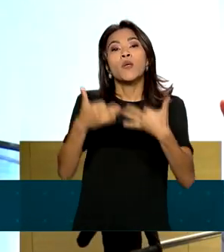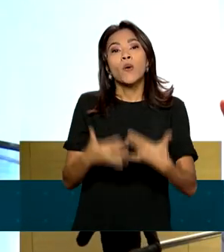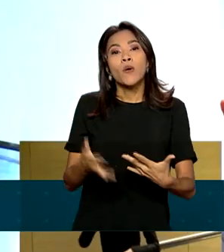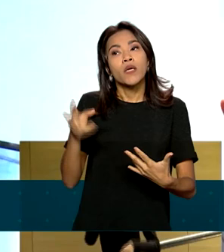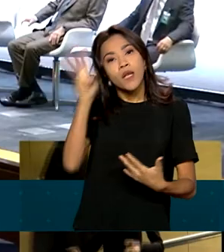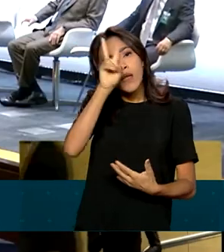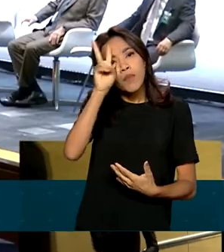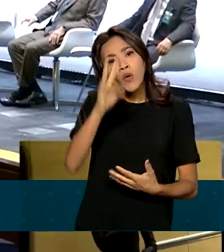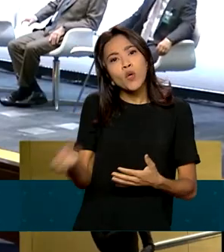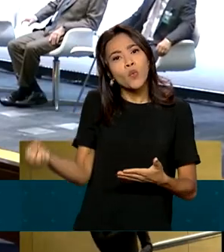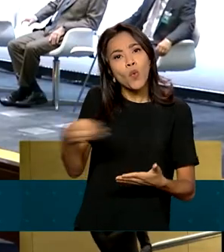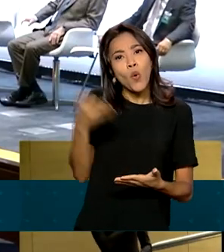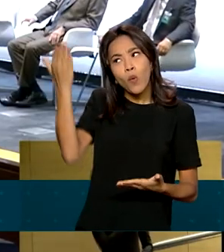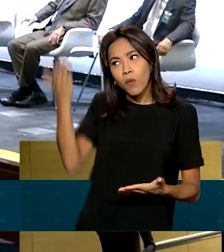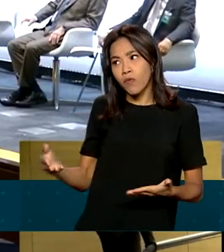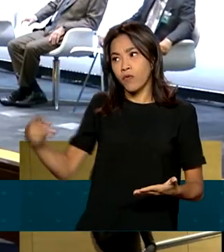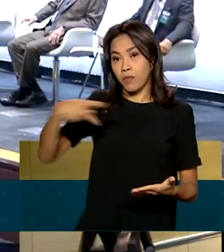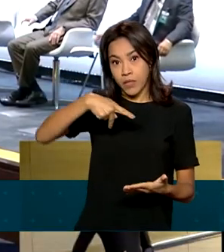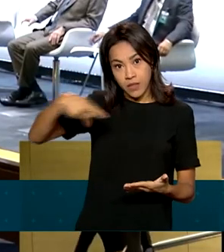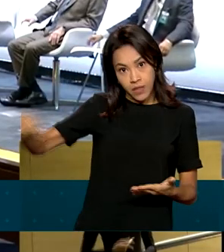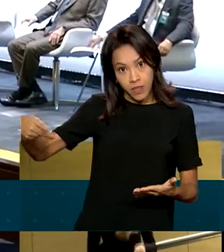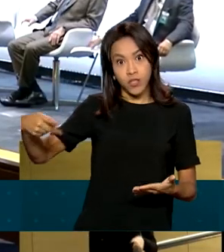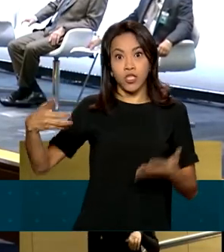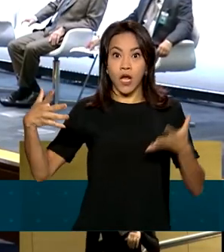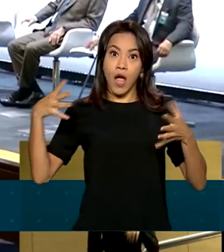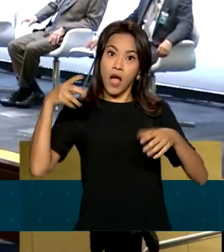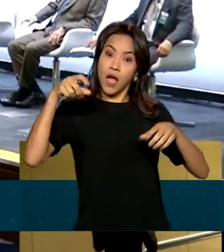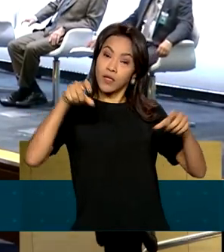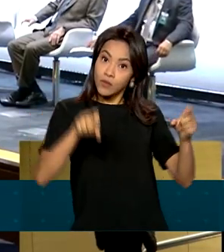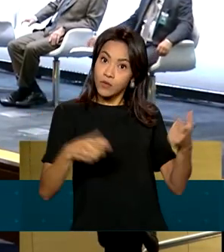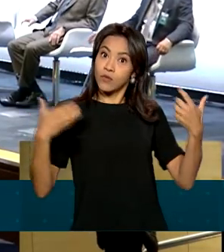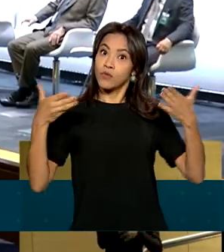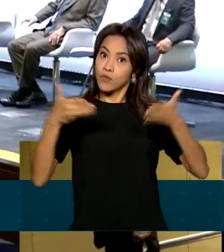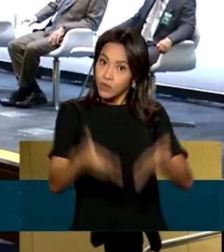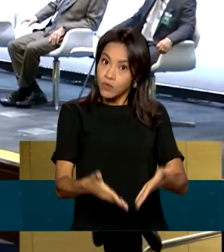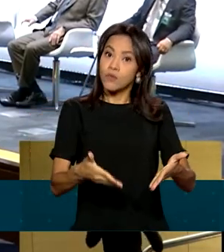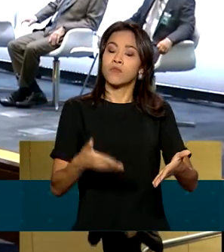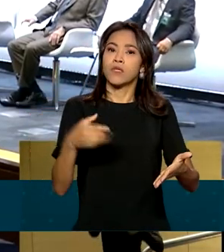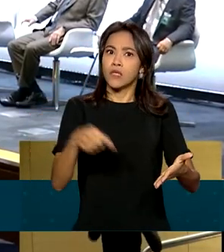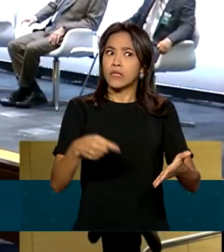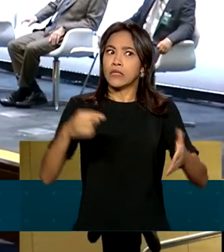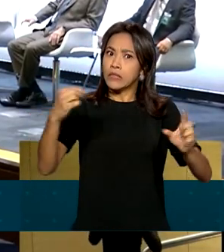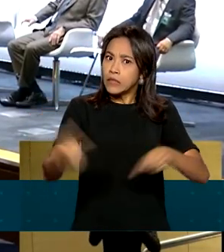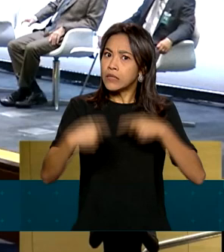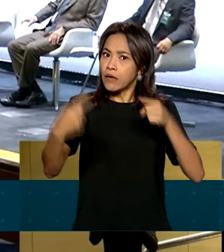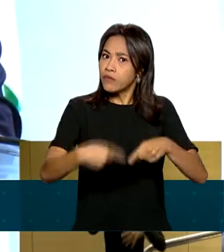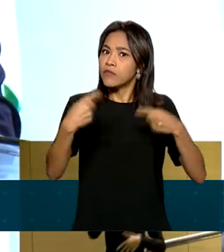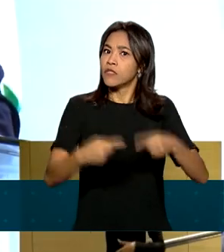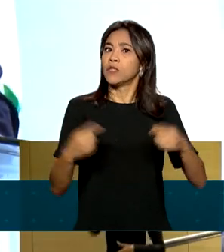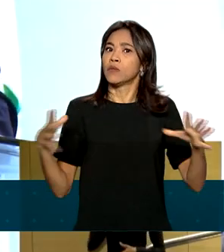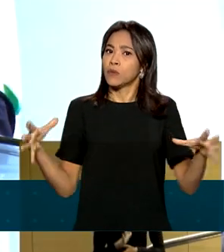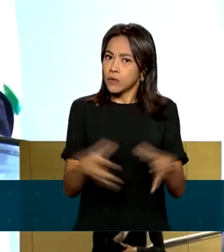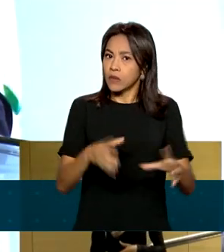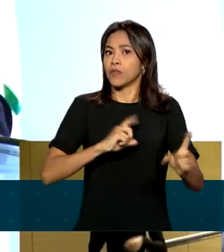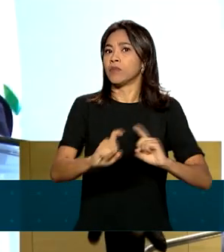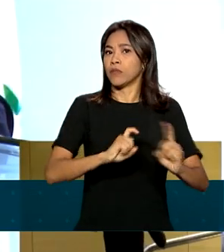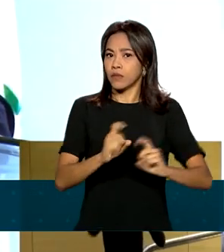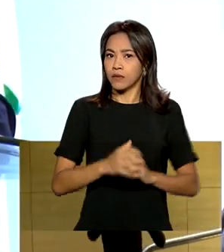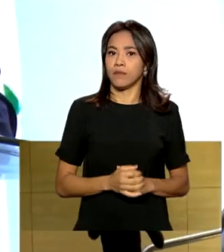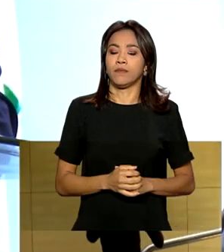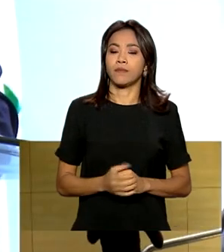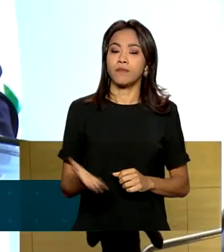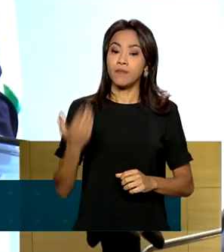presidente toma posse em uma conjuntura global marcada por grandes desafios. A Petrobras